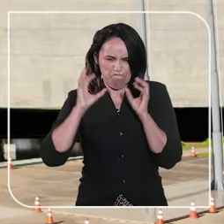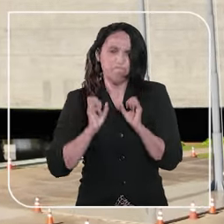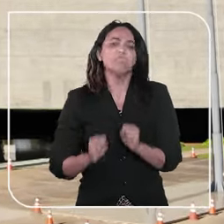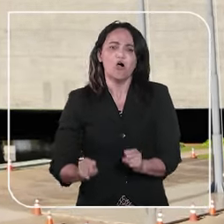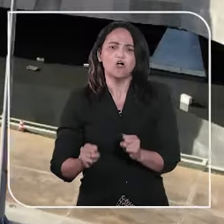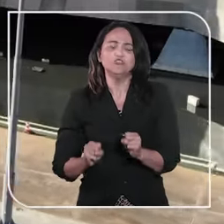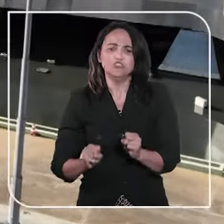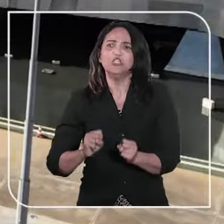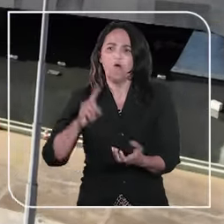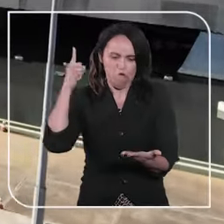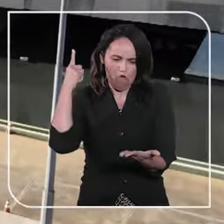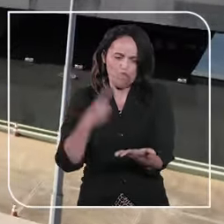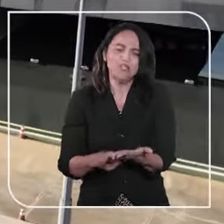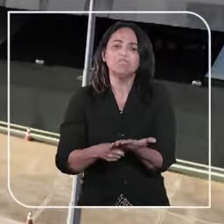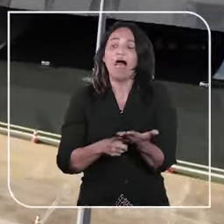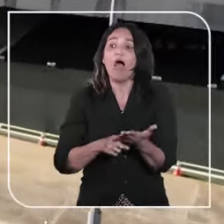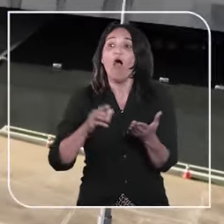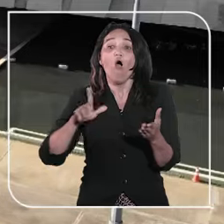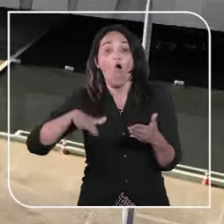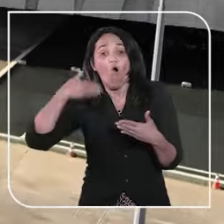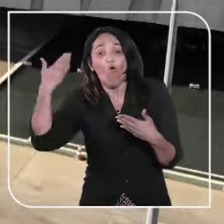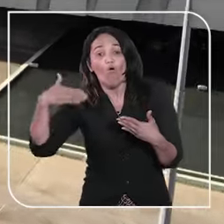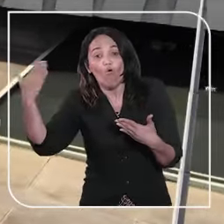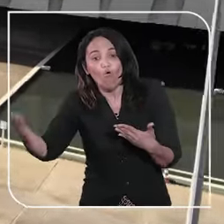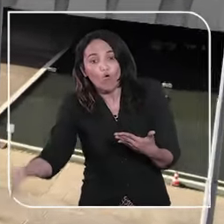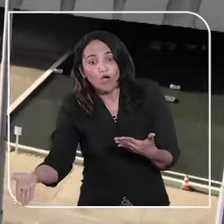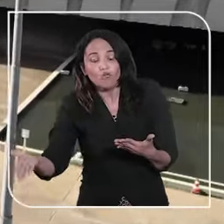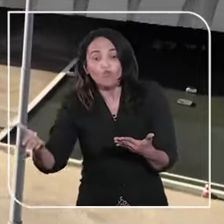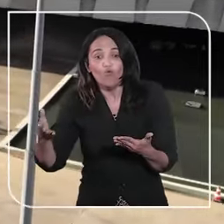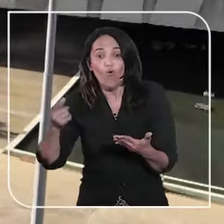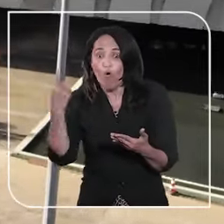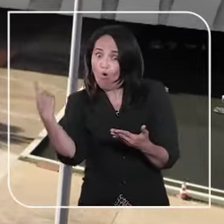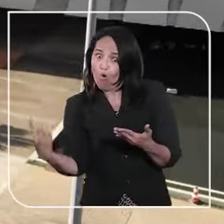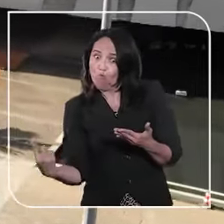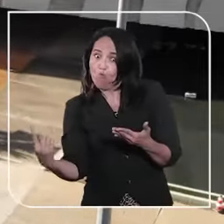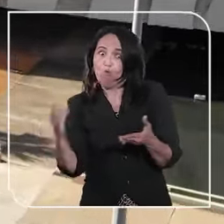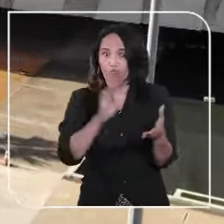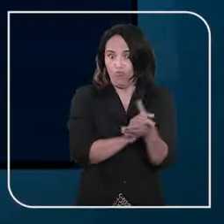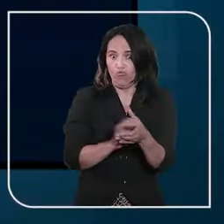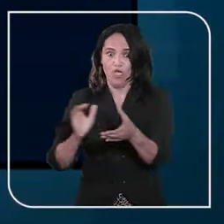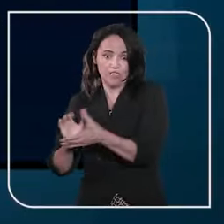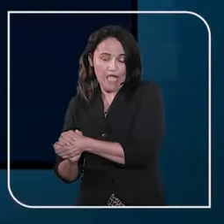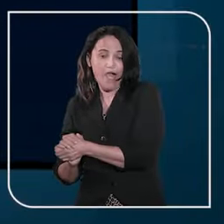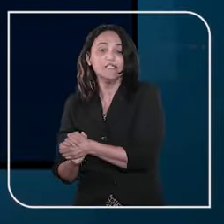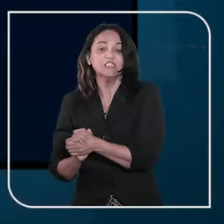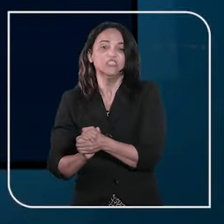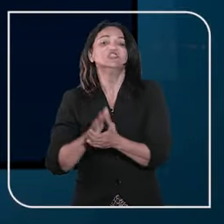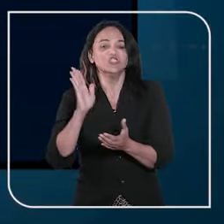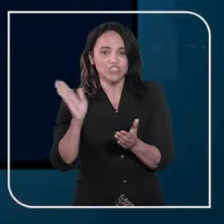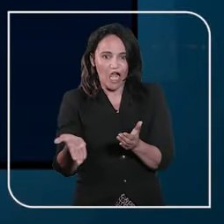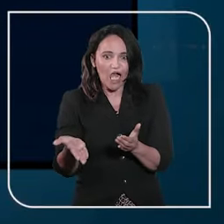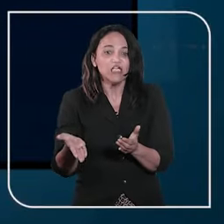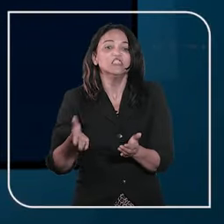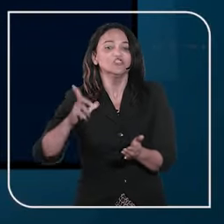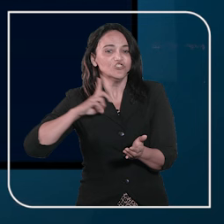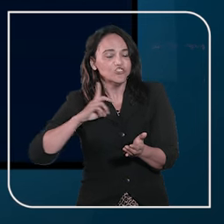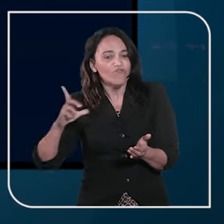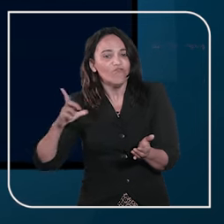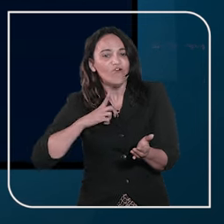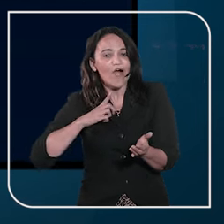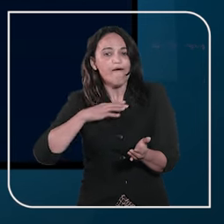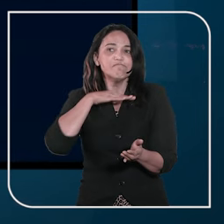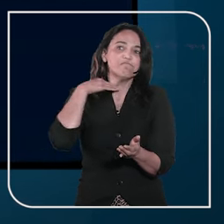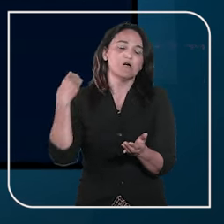decretar divórcio quando um dos cônjuges falece, se a ação já tiver sido iniciada. No julgamento, a quarta turma levou em